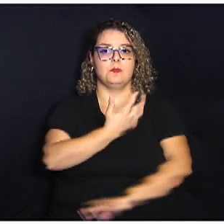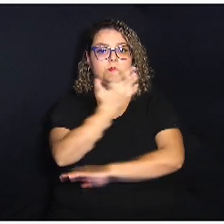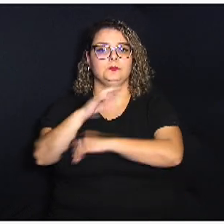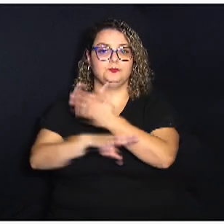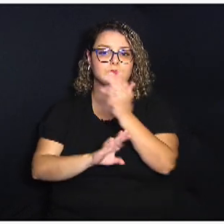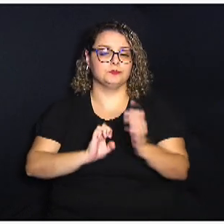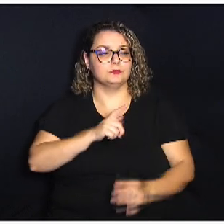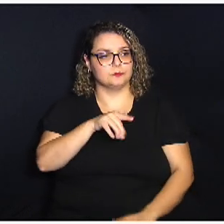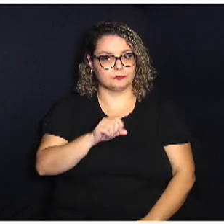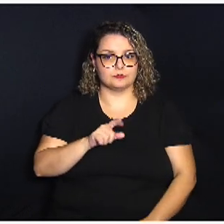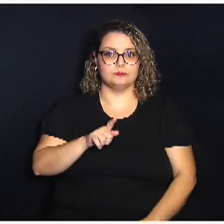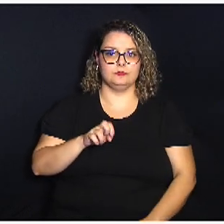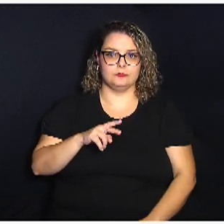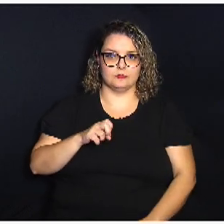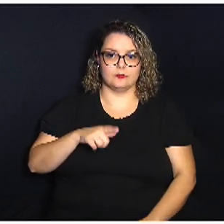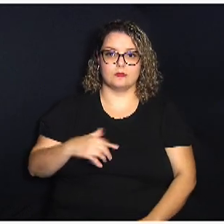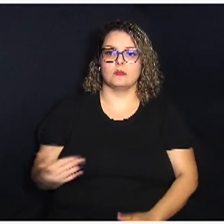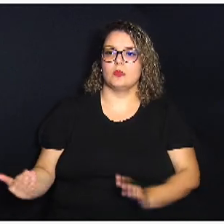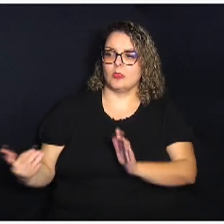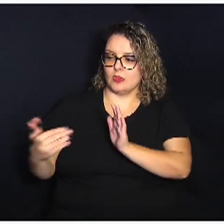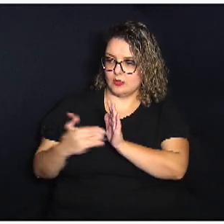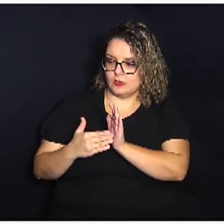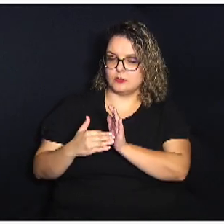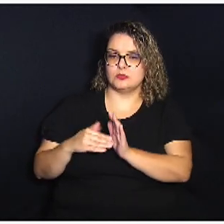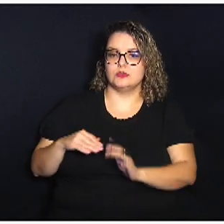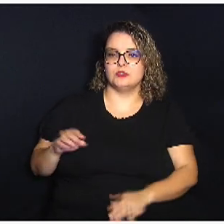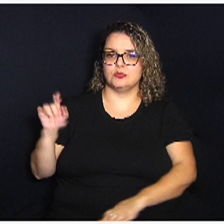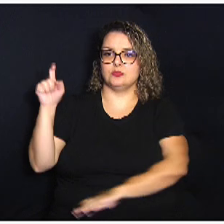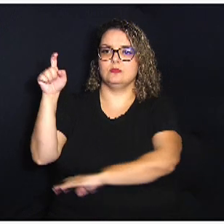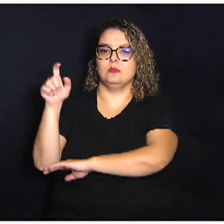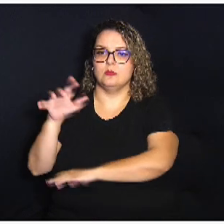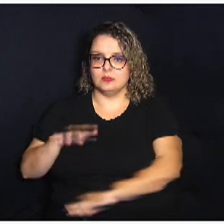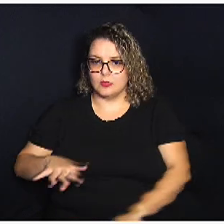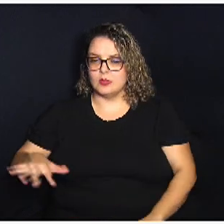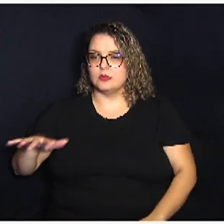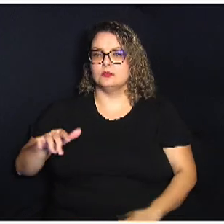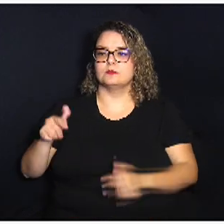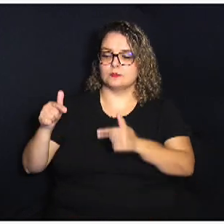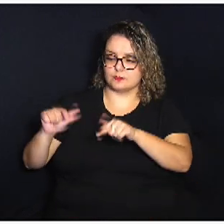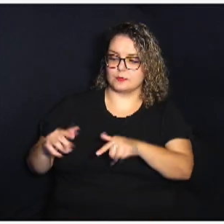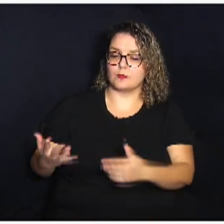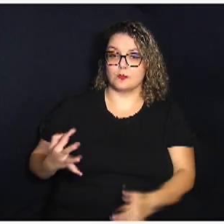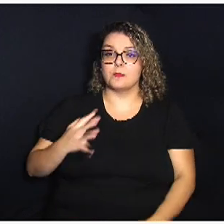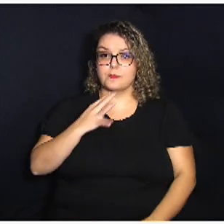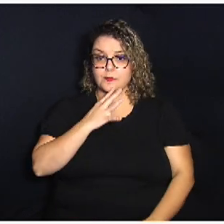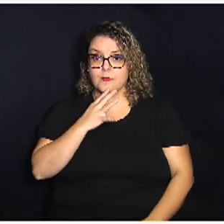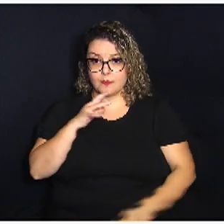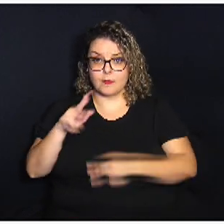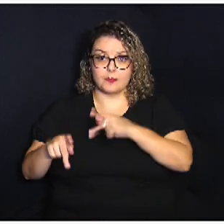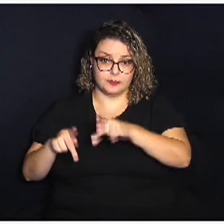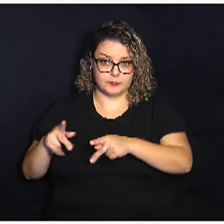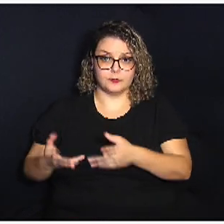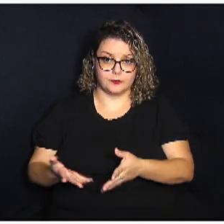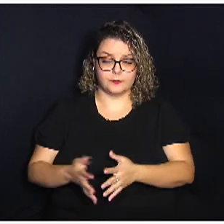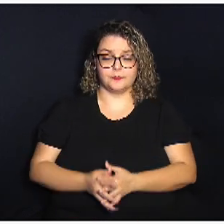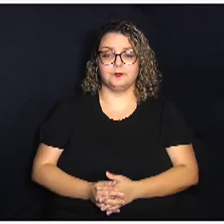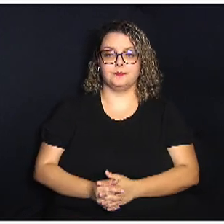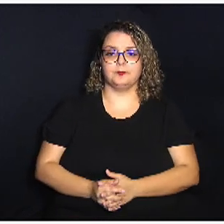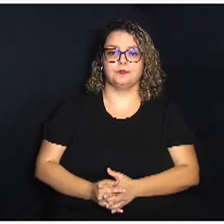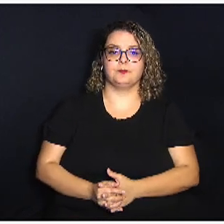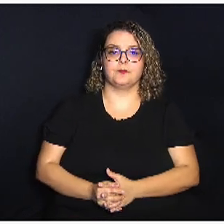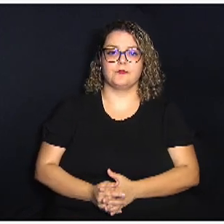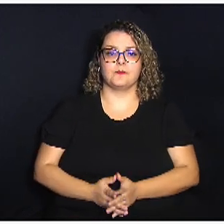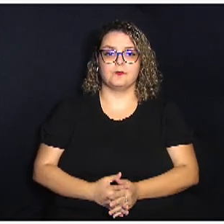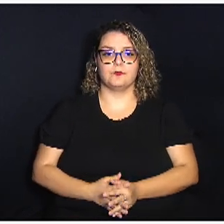Isso, fica ali ao fundo, né? Do bairro de Barão Geraldo, né? Um ponto bem conhecido da população, né? Pelo seu trabalho também,